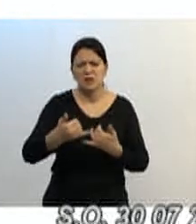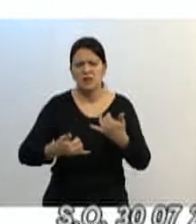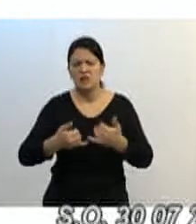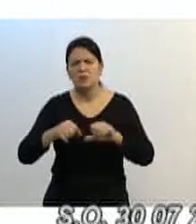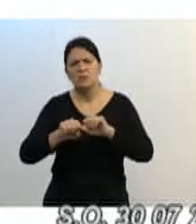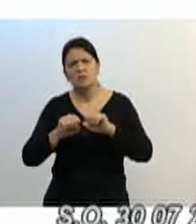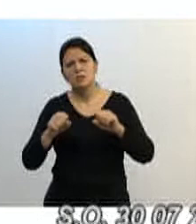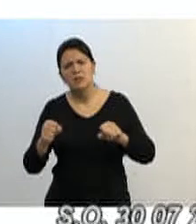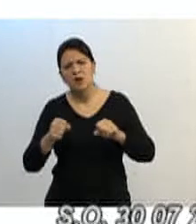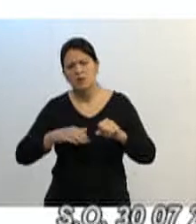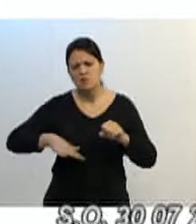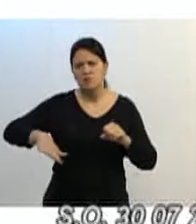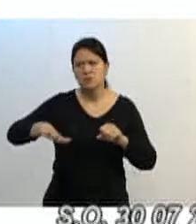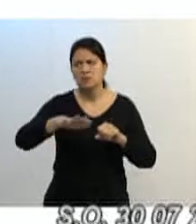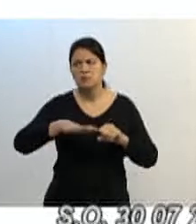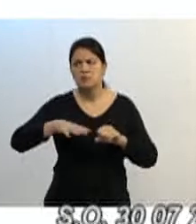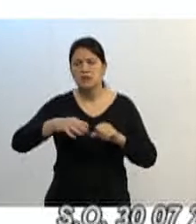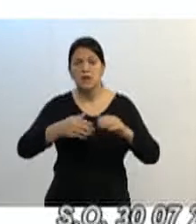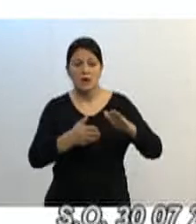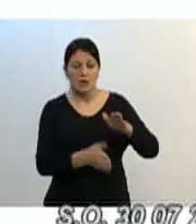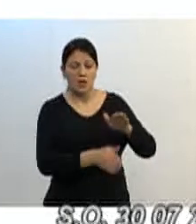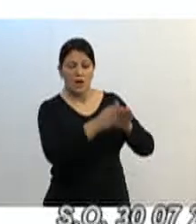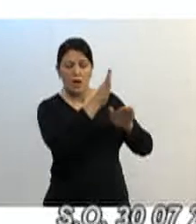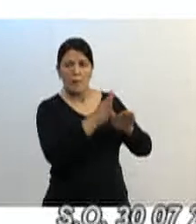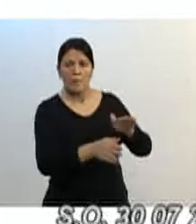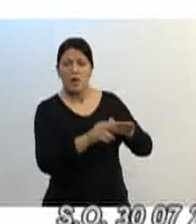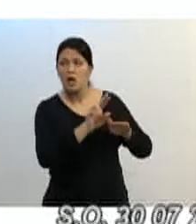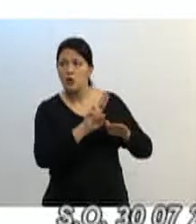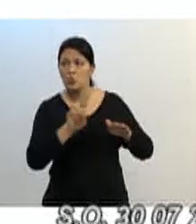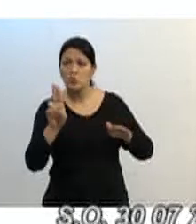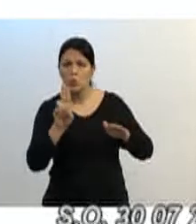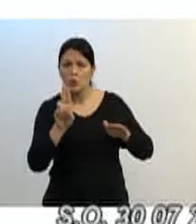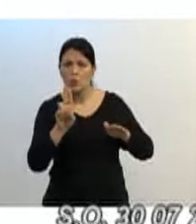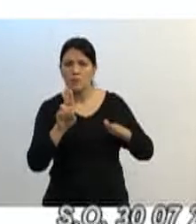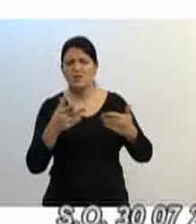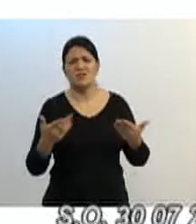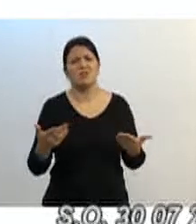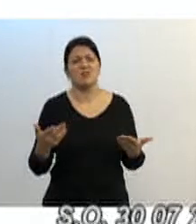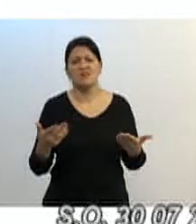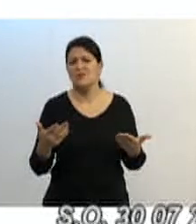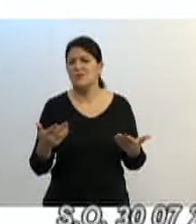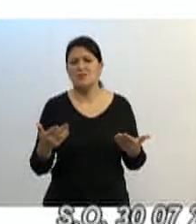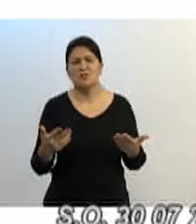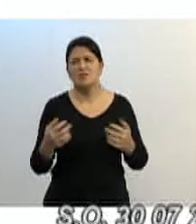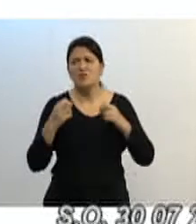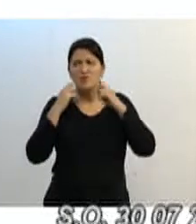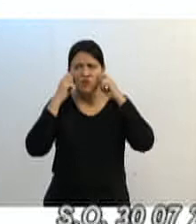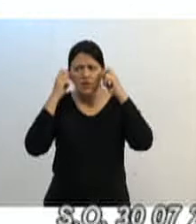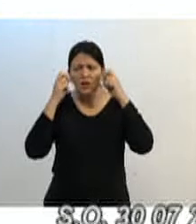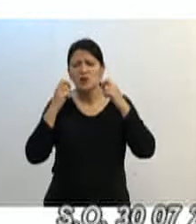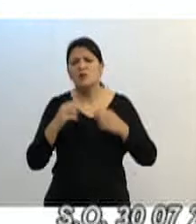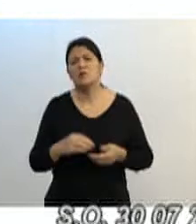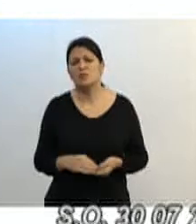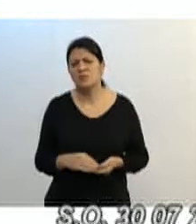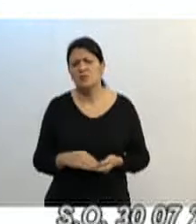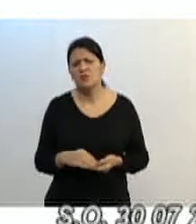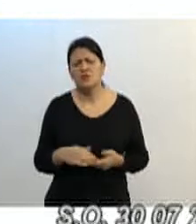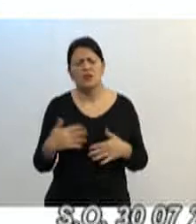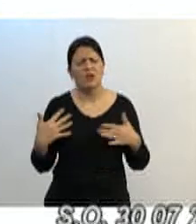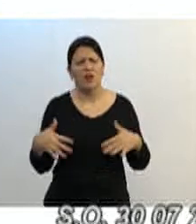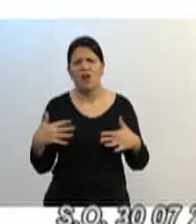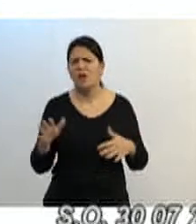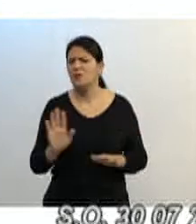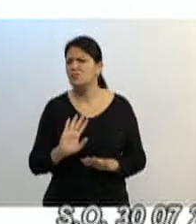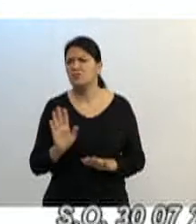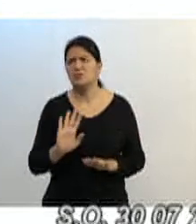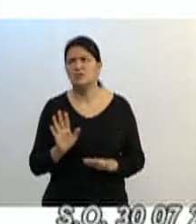também ali a placa do nome da praça, né, eu acho vergonhoso, eu acho que são coisas que não é caro, esse balanço de